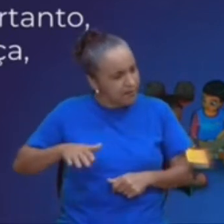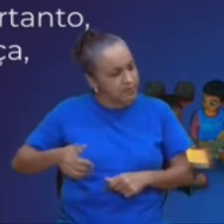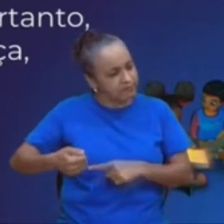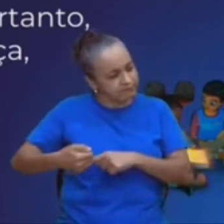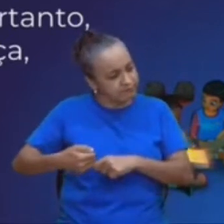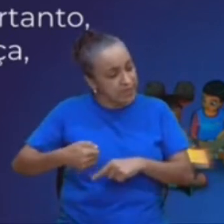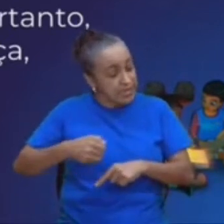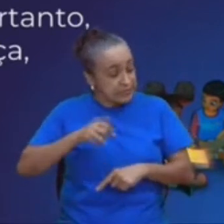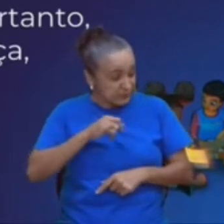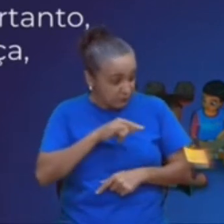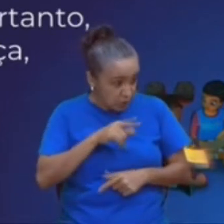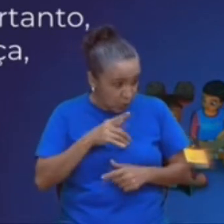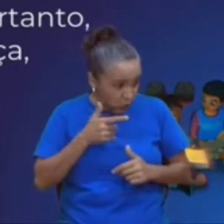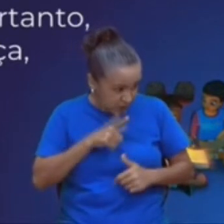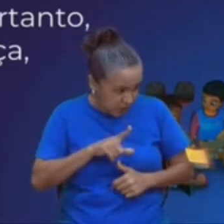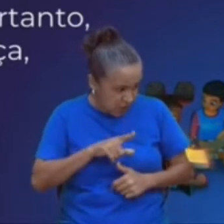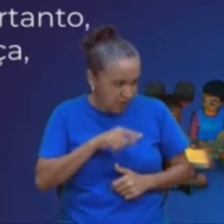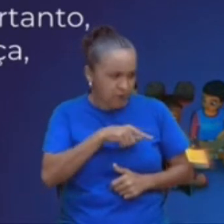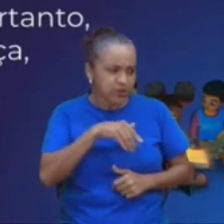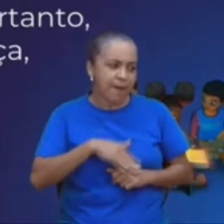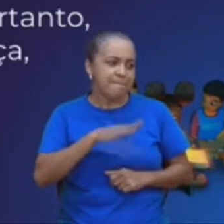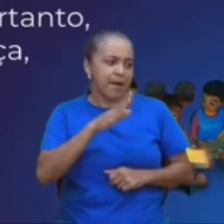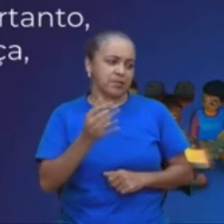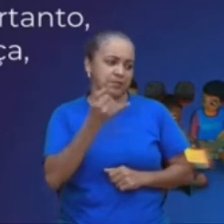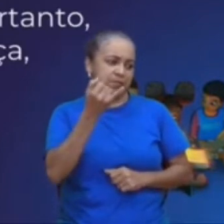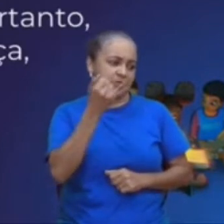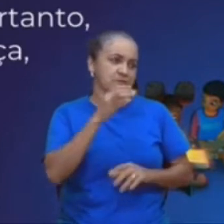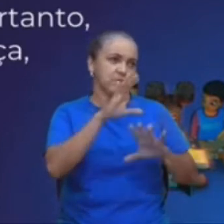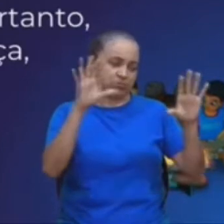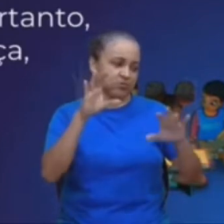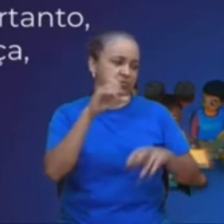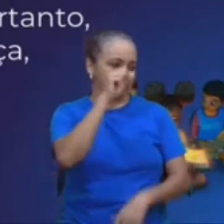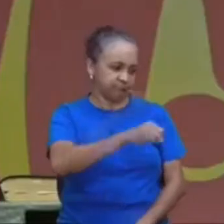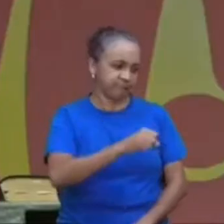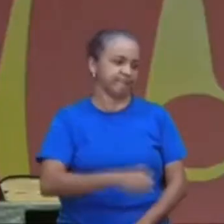maior, no reino, dos céus,